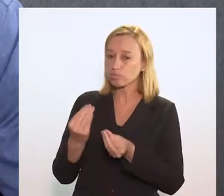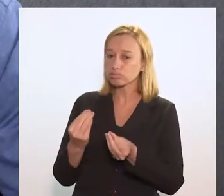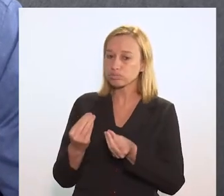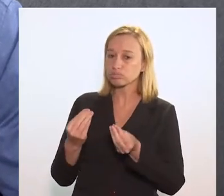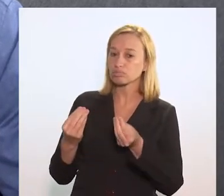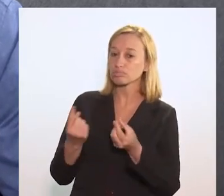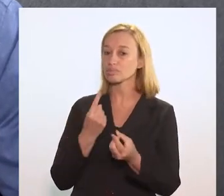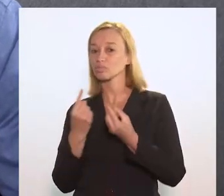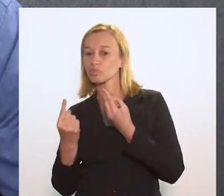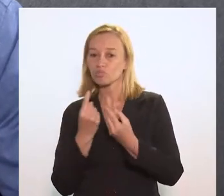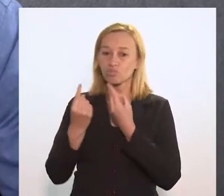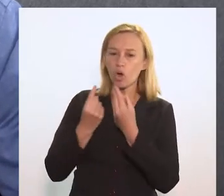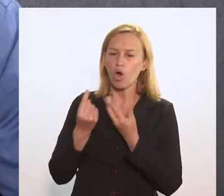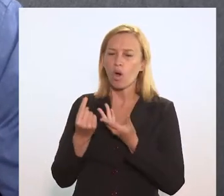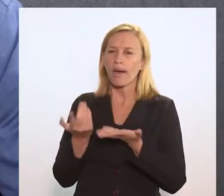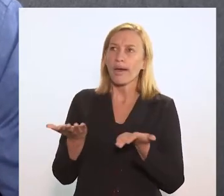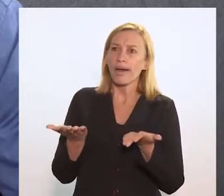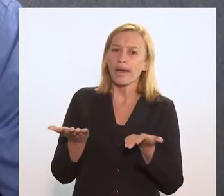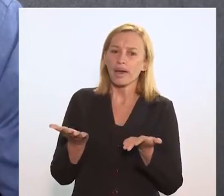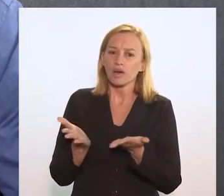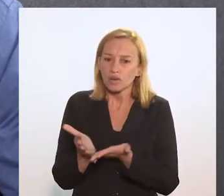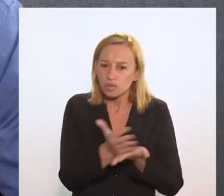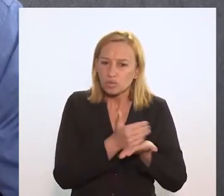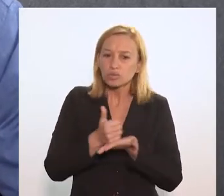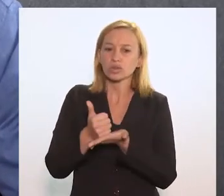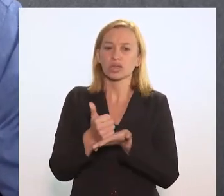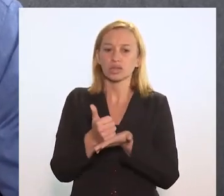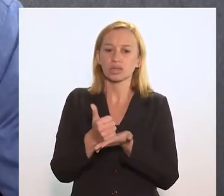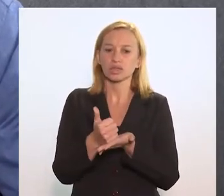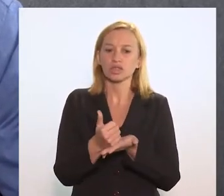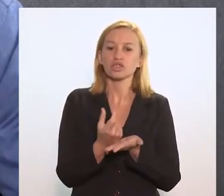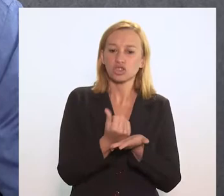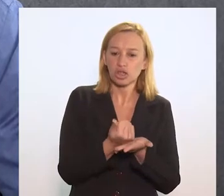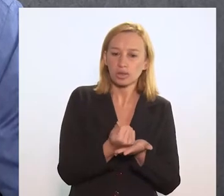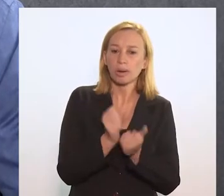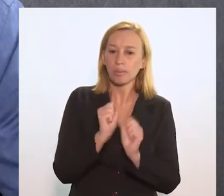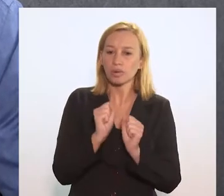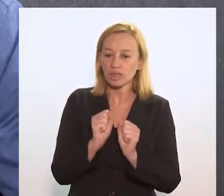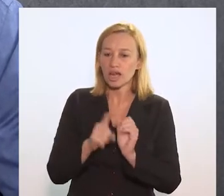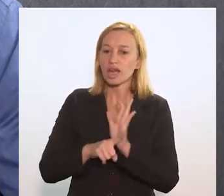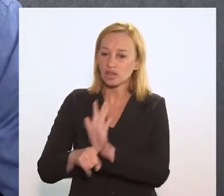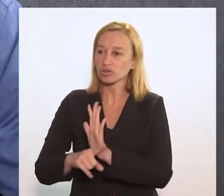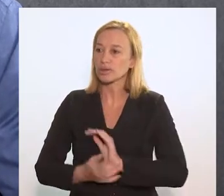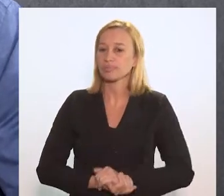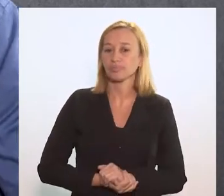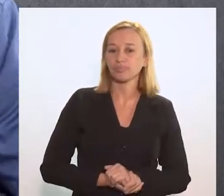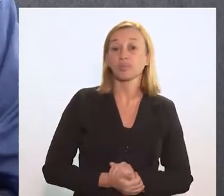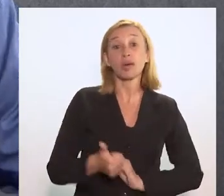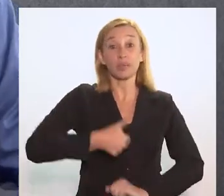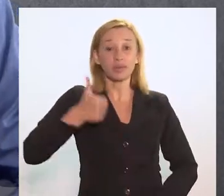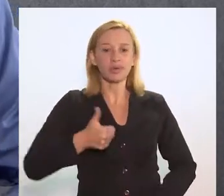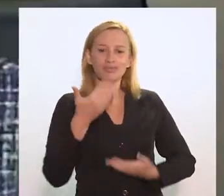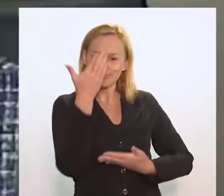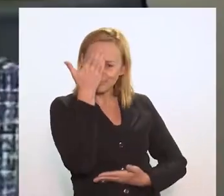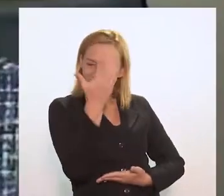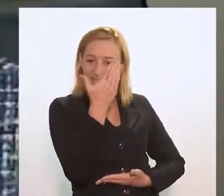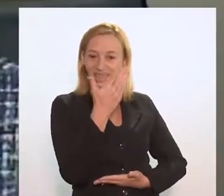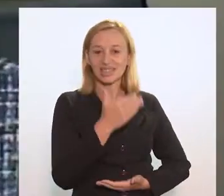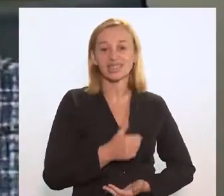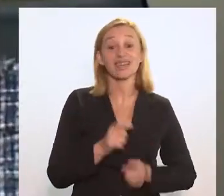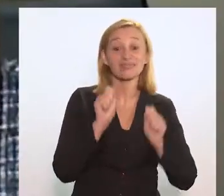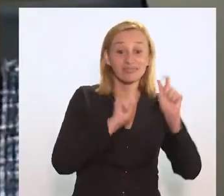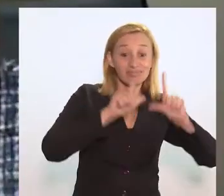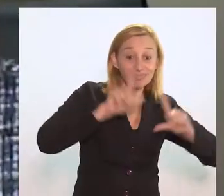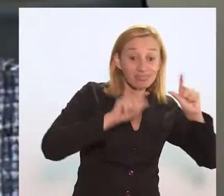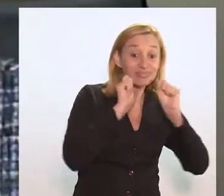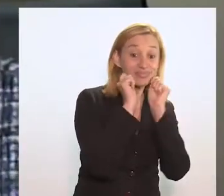negociações para, enfim, arrecadar fundos para essas medidas serem viabilizadas. Em primeiro lugar, eu quero muito agradecer à